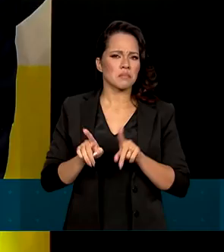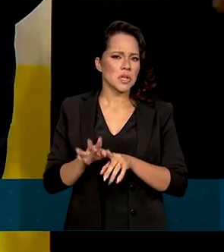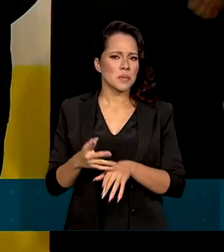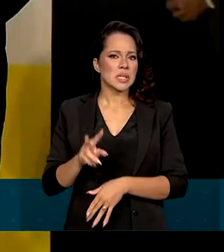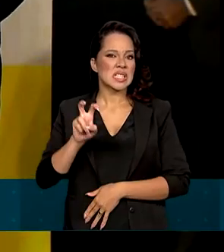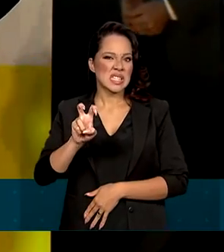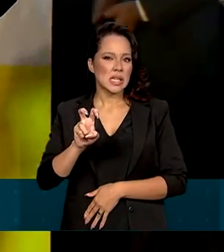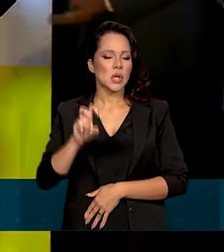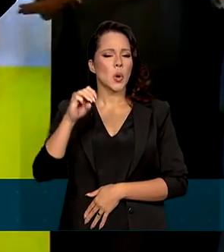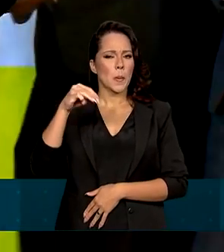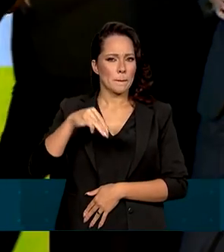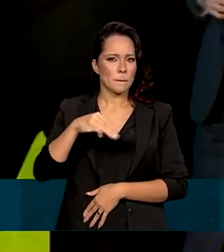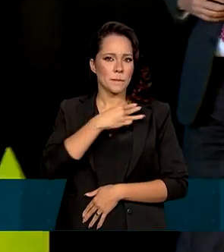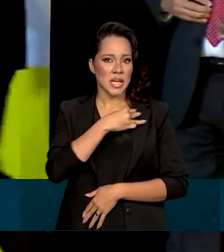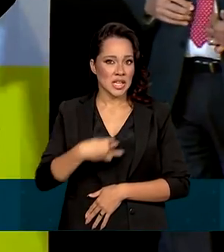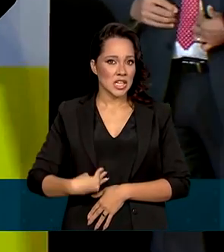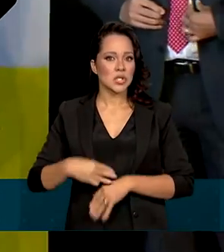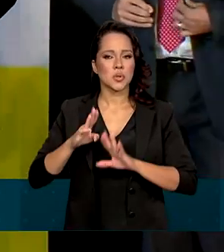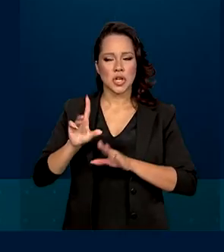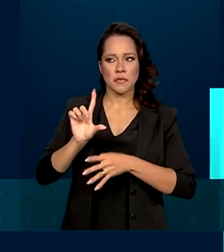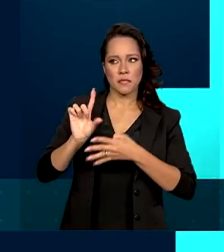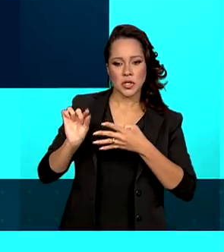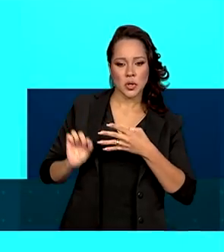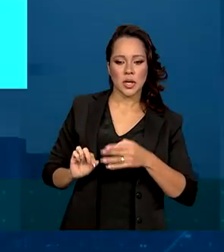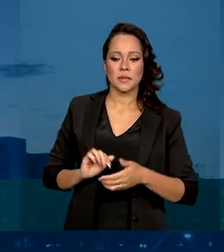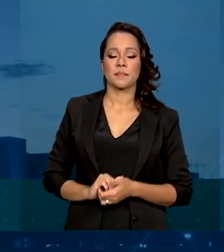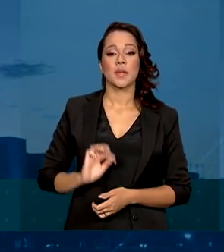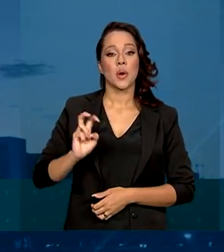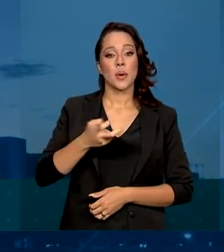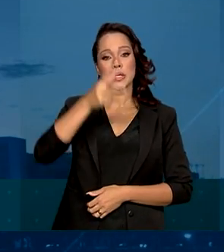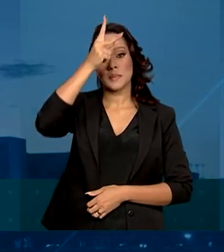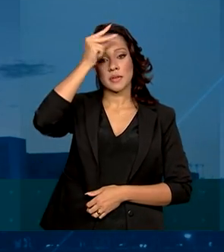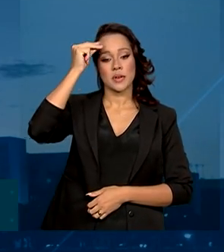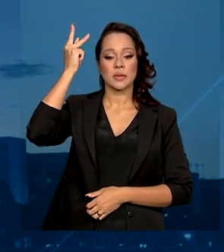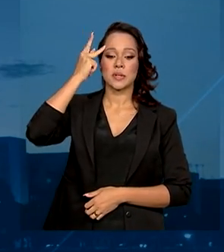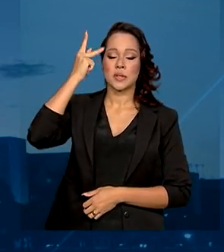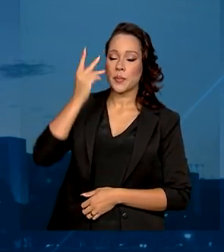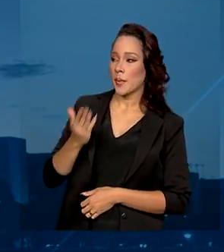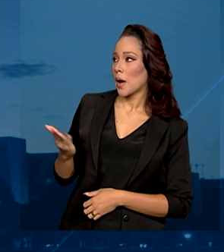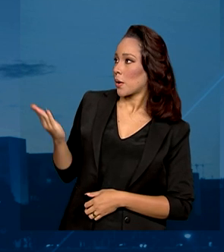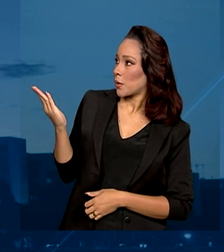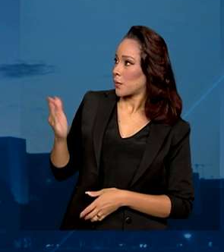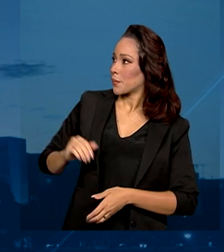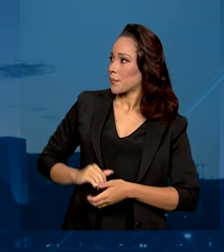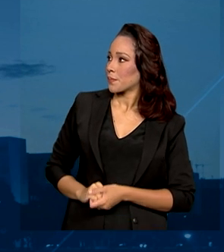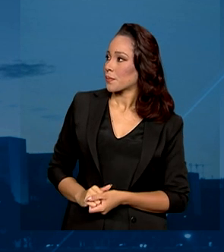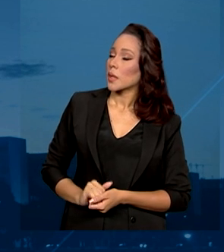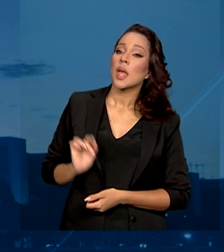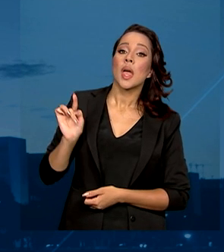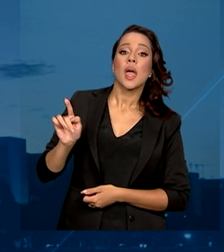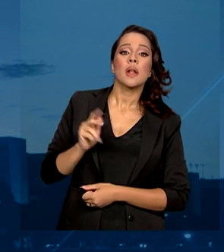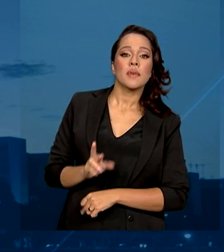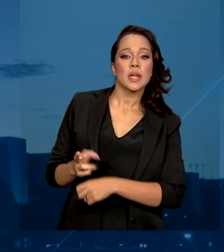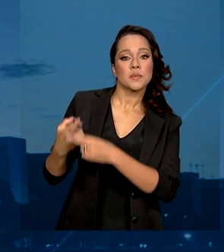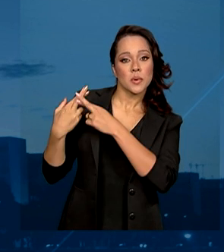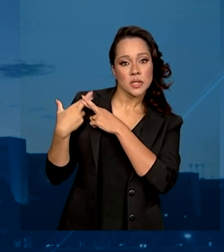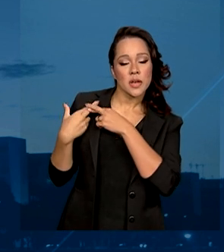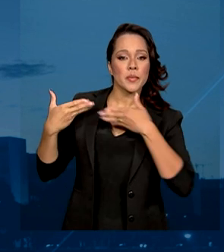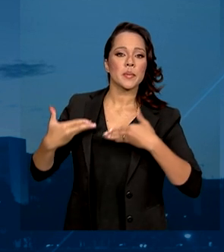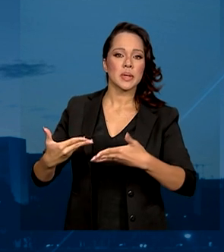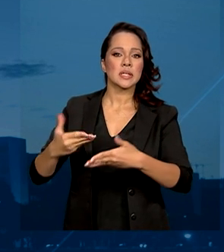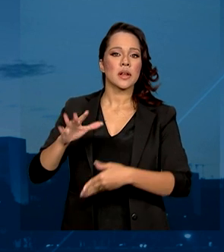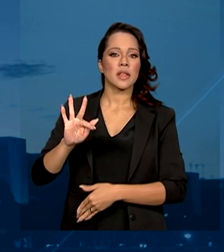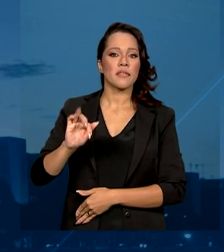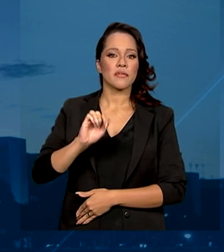ministros já estão definidos. O ex-prefeito de São Paulo, Fernando Haddad, comandará o Ministério da